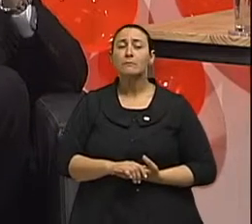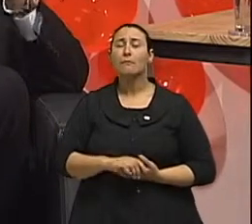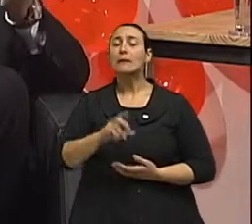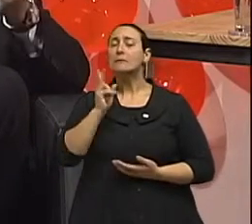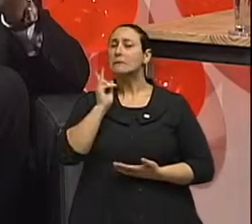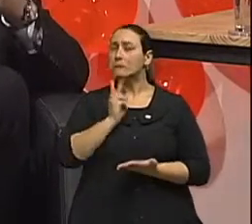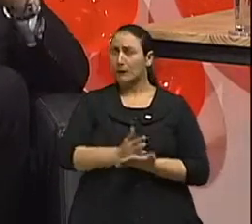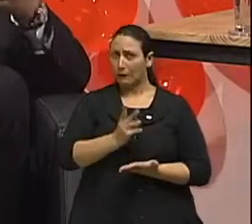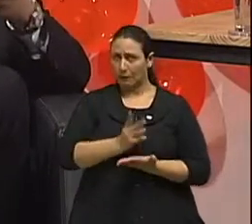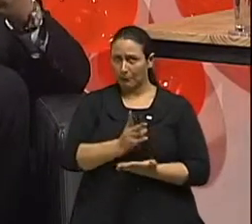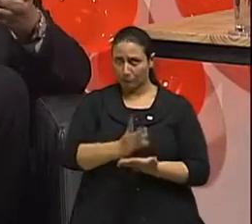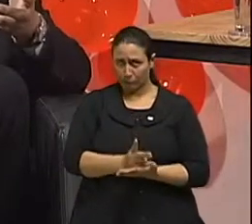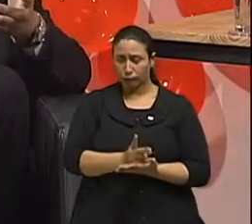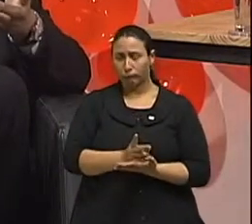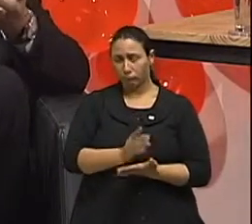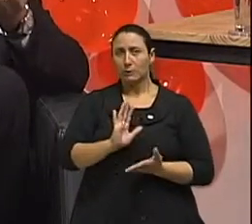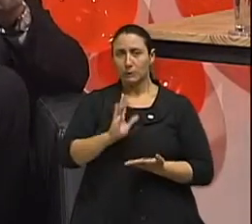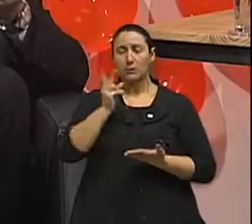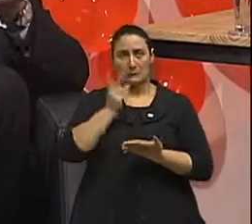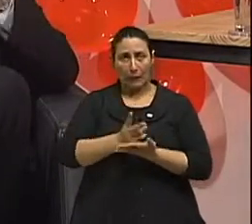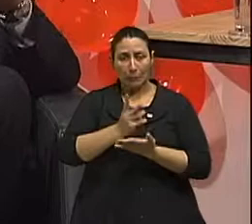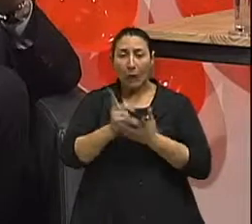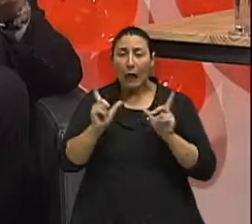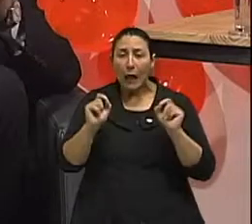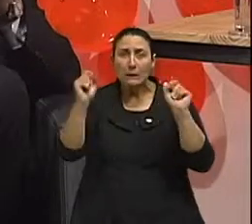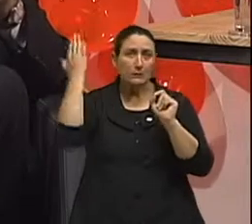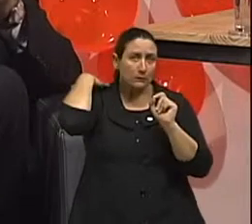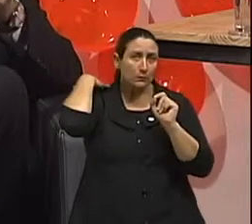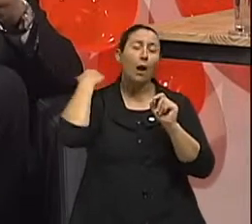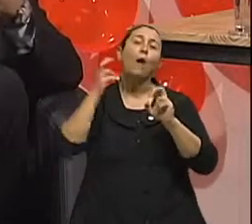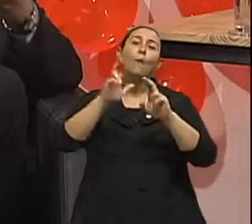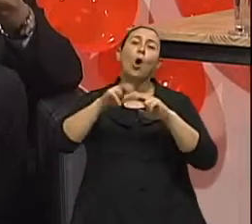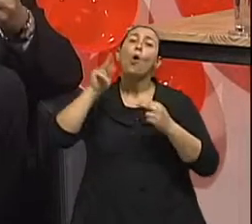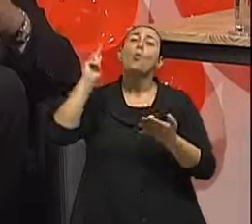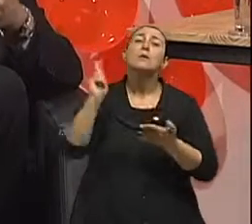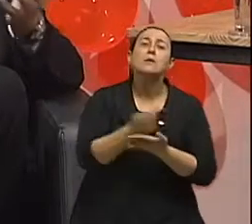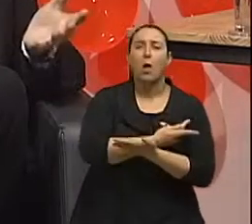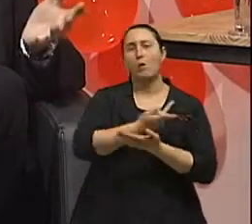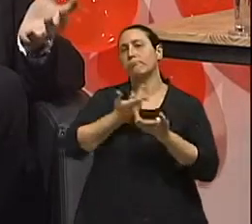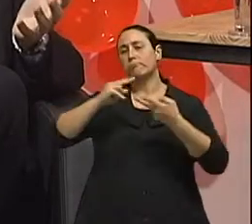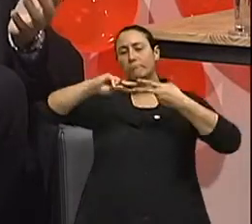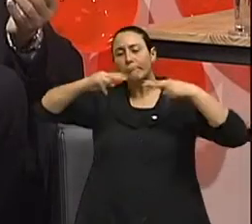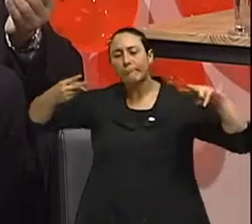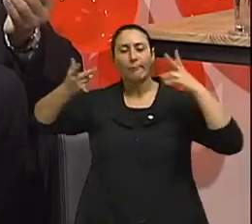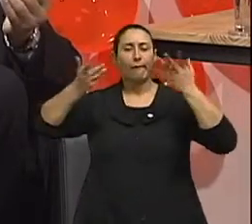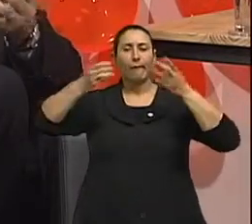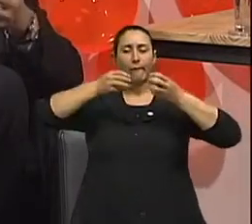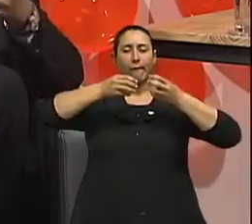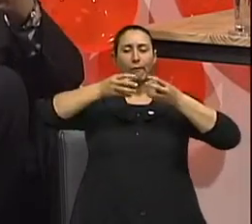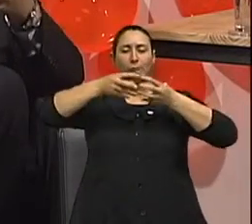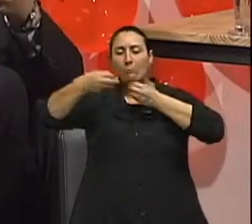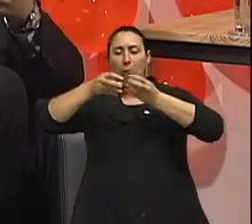Sempre que nós temos, ou quase sempre que nós temos o câncer, houve um gene que quebrou, que estragou, que ficou danificado e